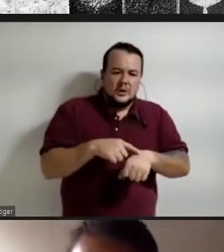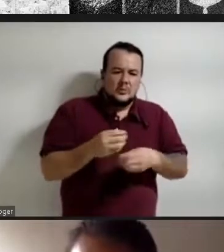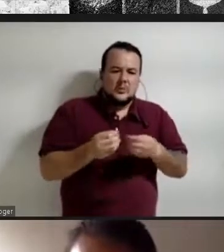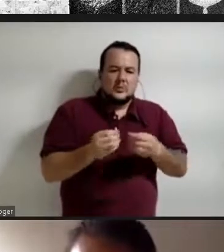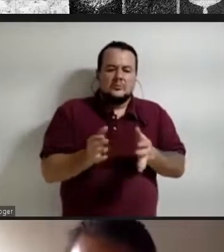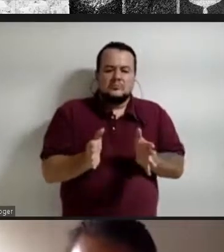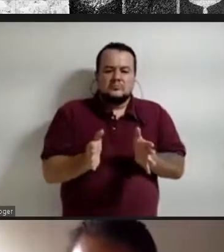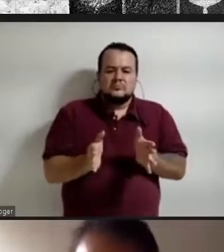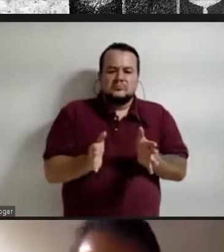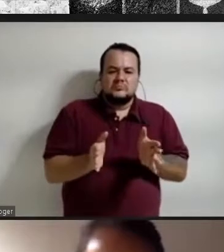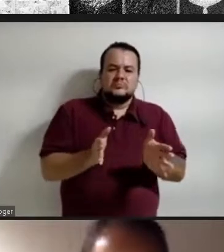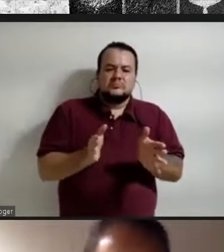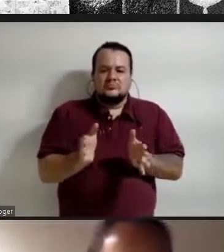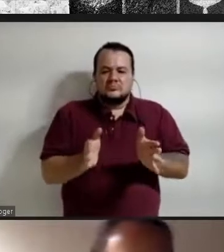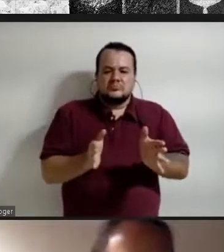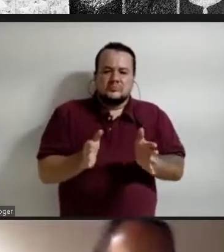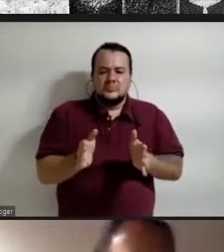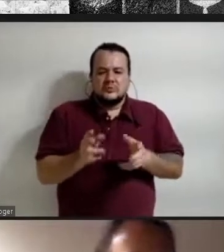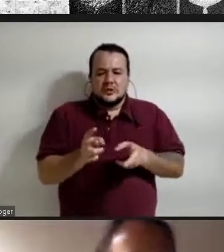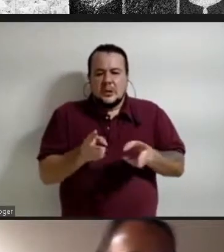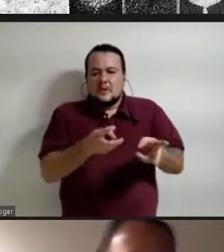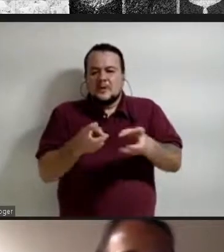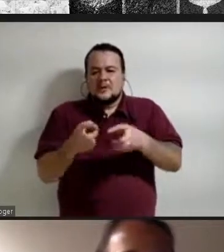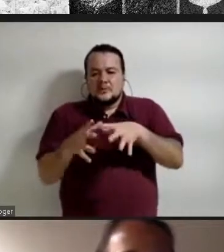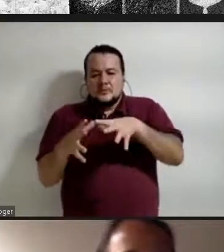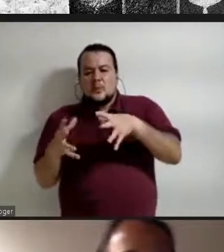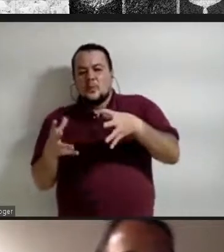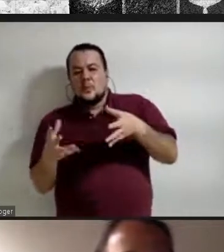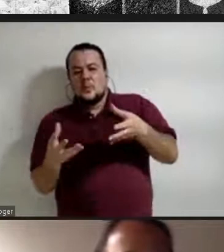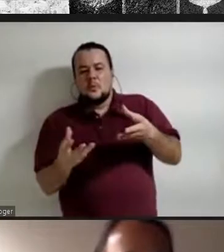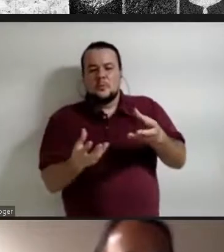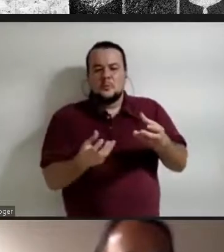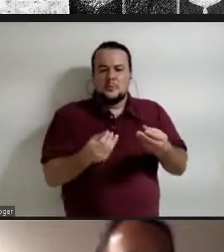mundo a partir da América que Rebeca coloca